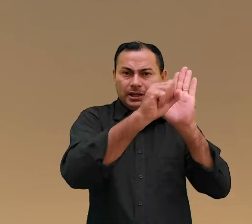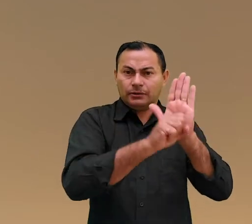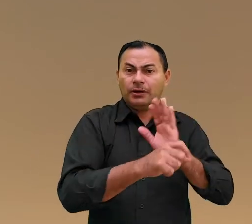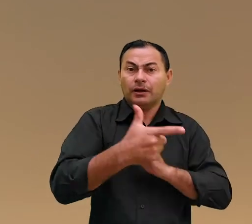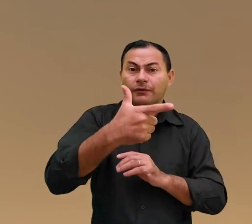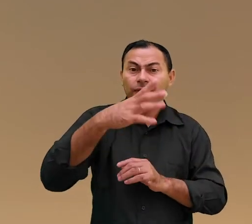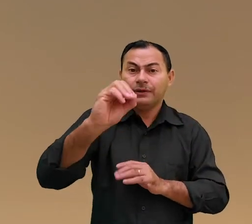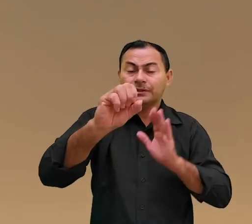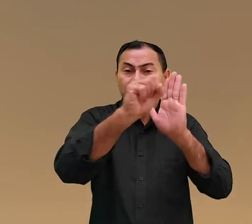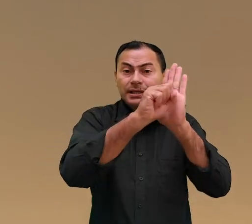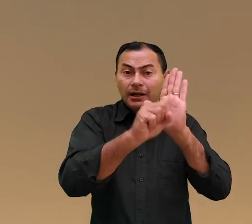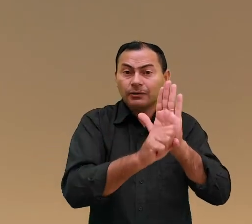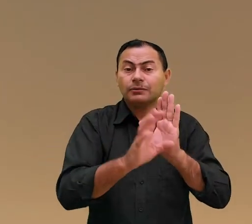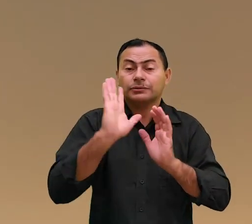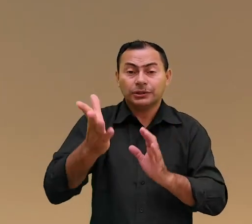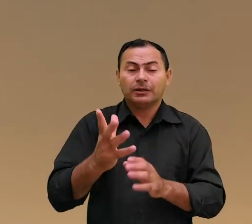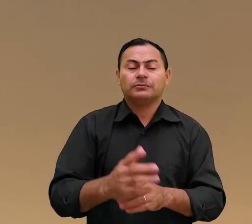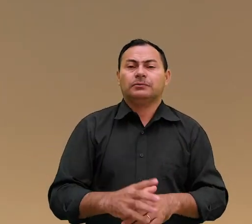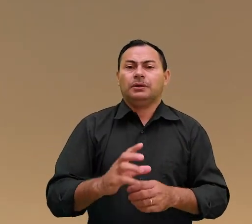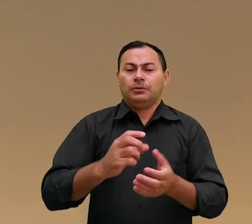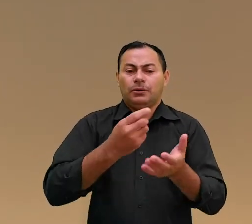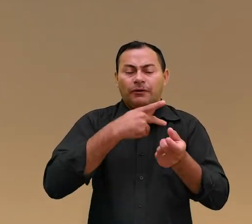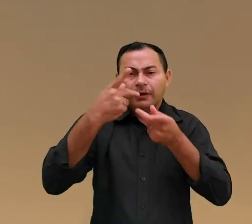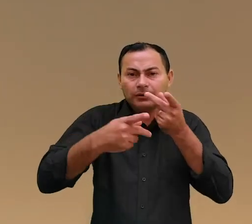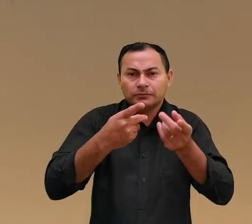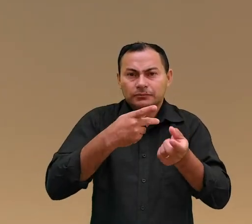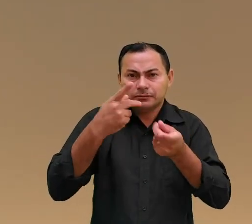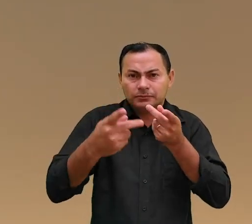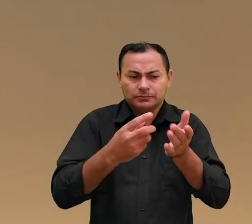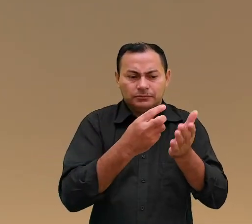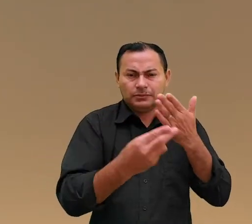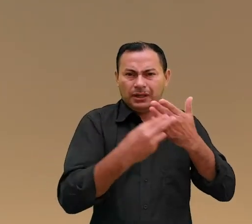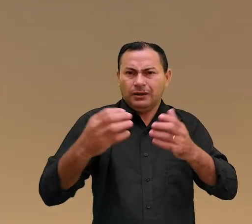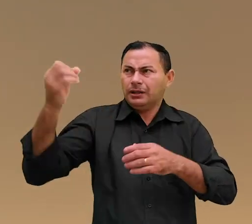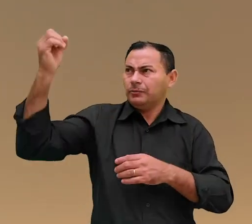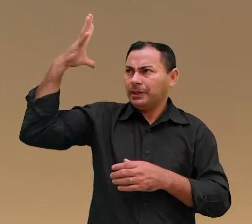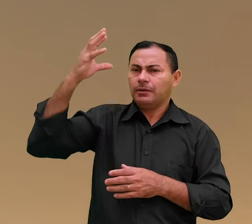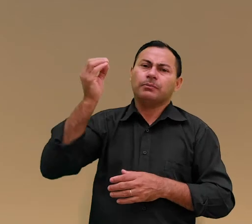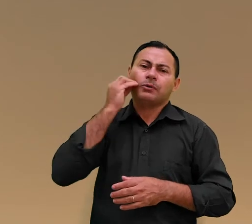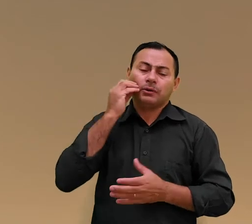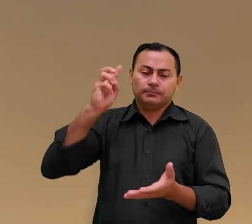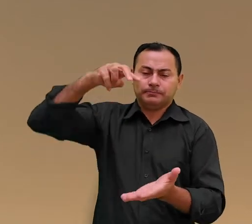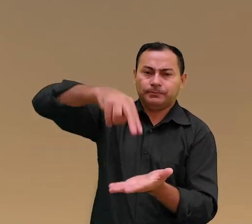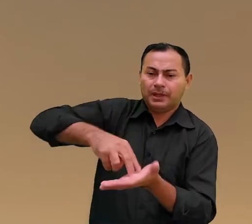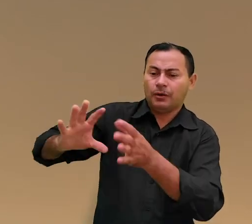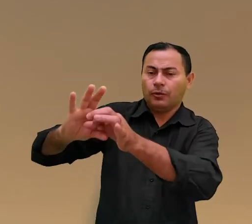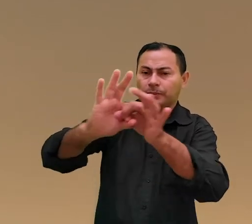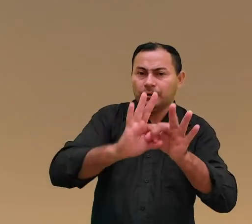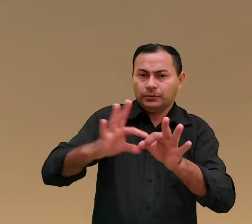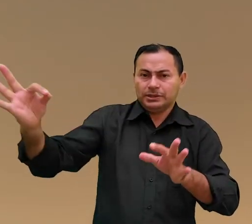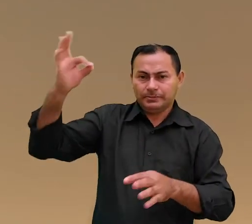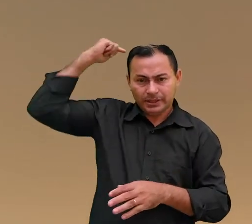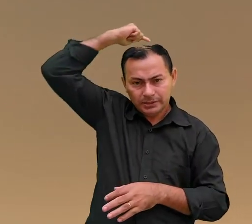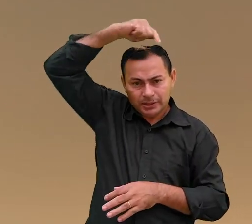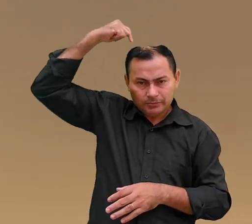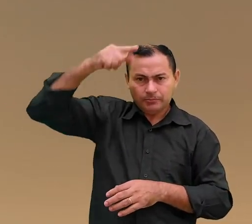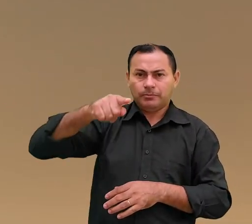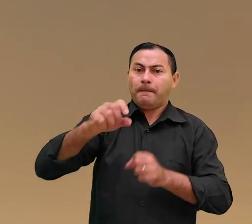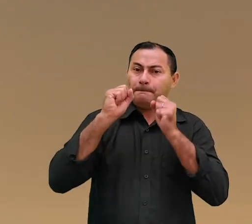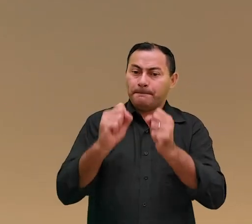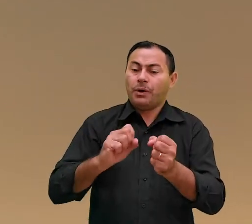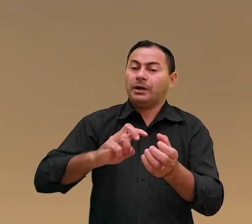vinte séculos o autor está dizendo que se você já foi iluminado e já provou e participou da comunhão do Espírito Santo